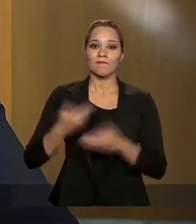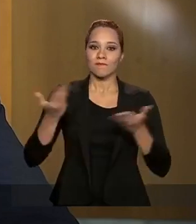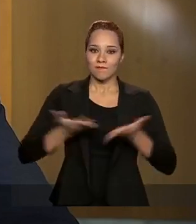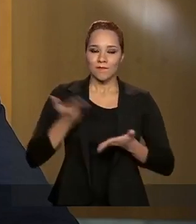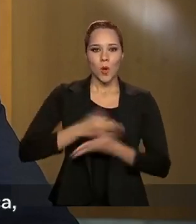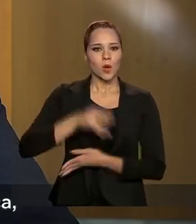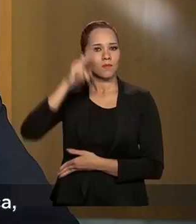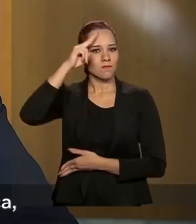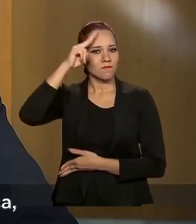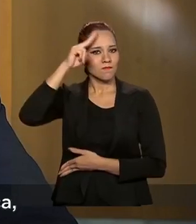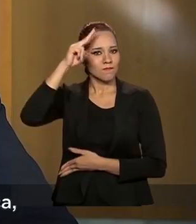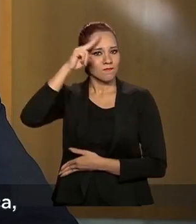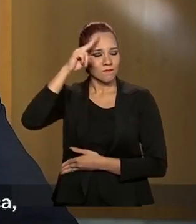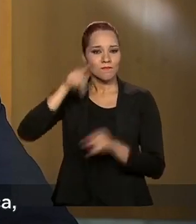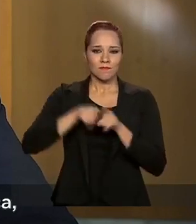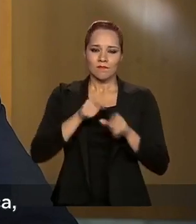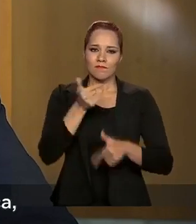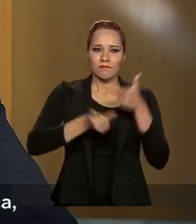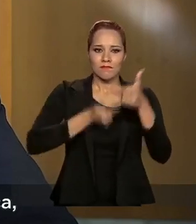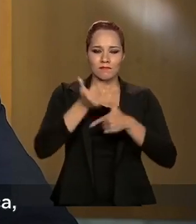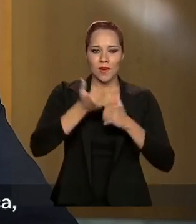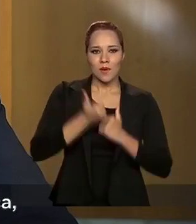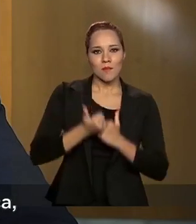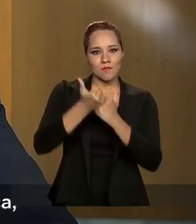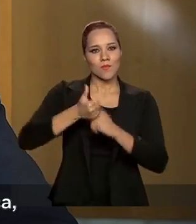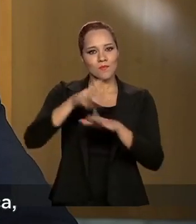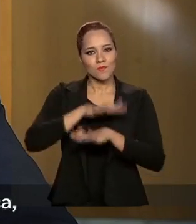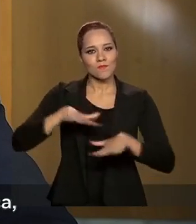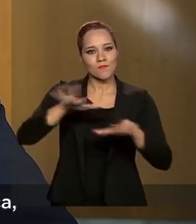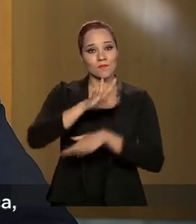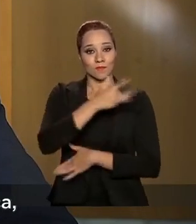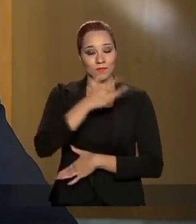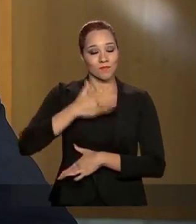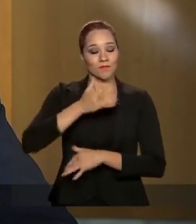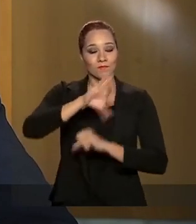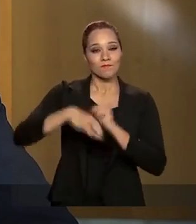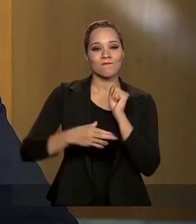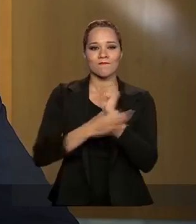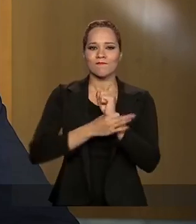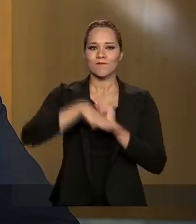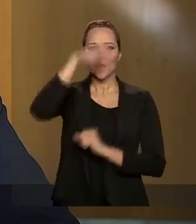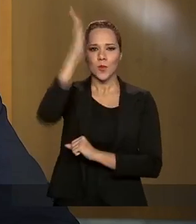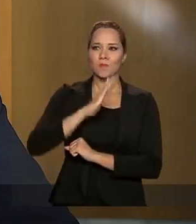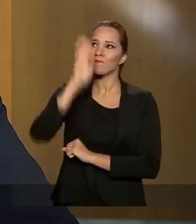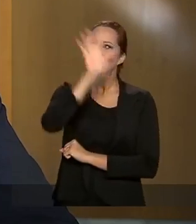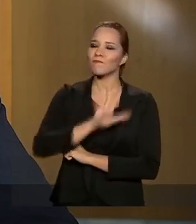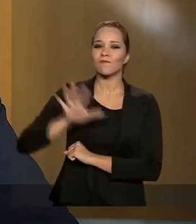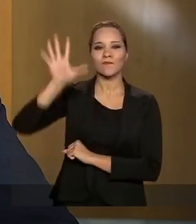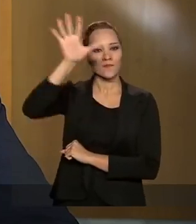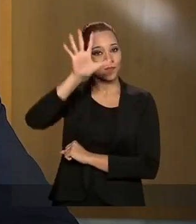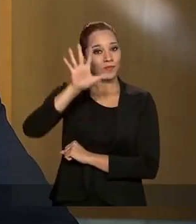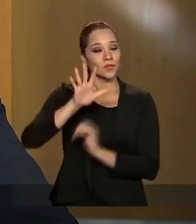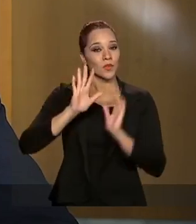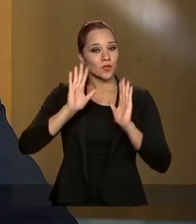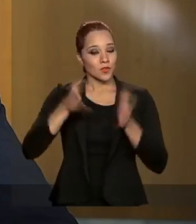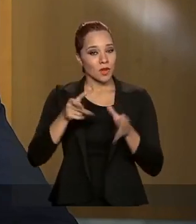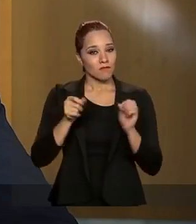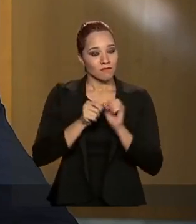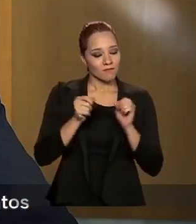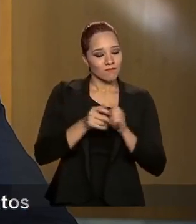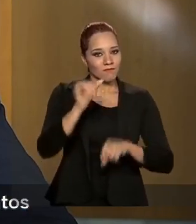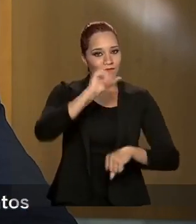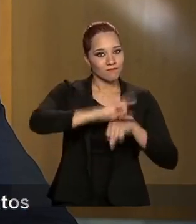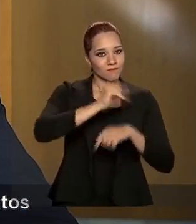as Forças Armadas atuam em apoio às áreas de saúde e segurança em todo o Brasil. Foi ativado um centro de